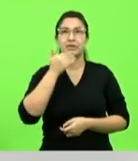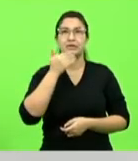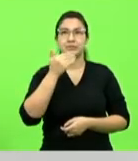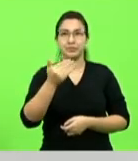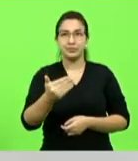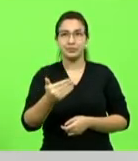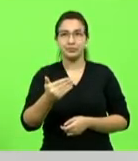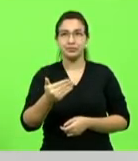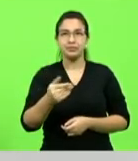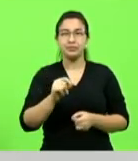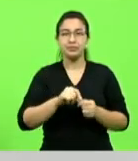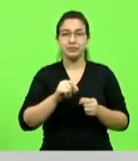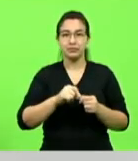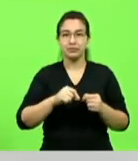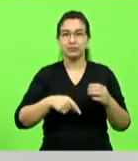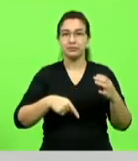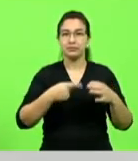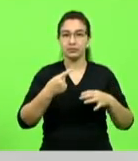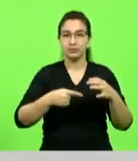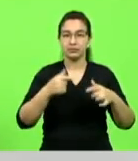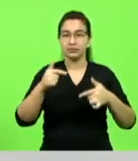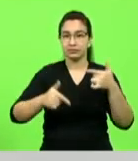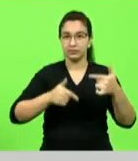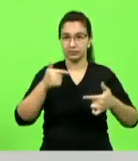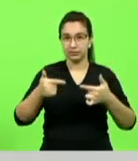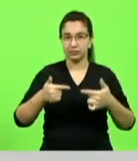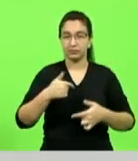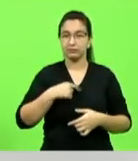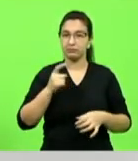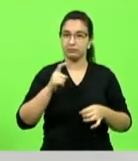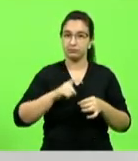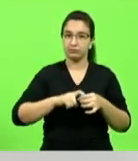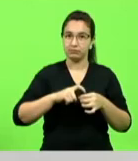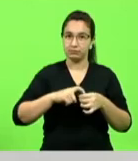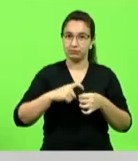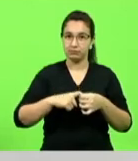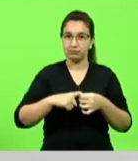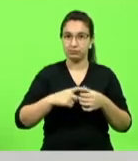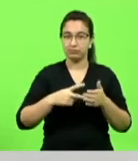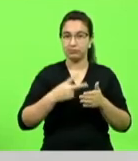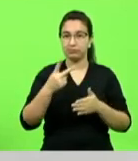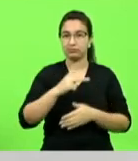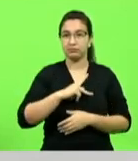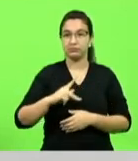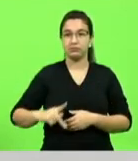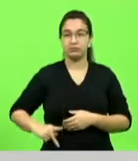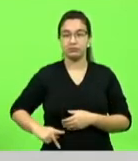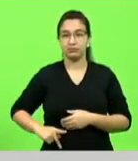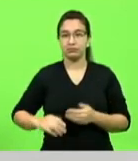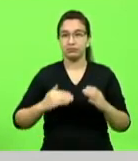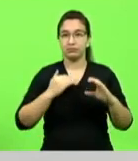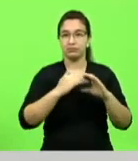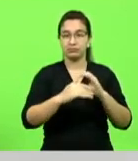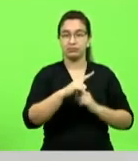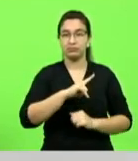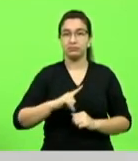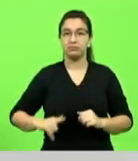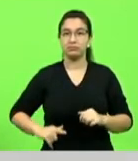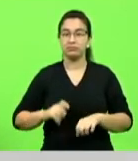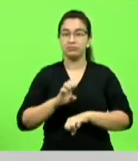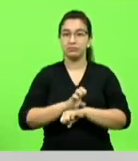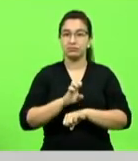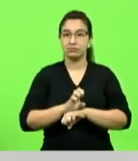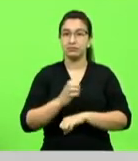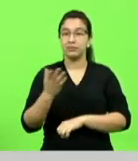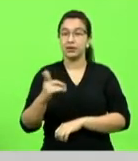comissão de trabalho da qual sou membro da comissão de trabalho vice-presidente encaminhado ao governo do estado para que o governador